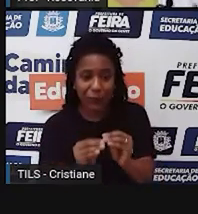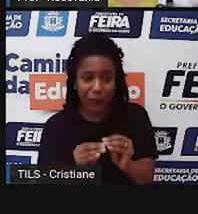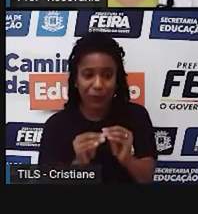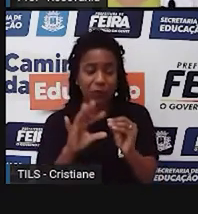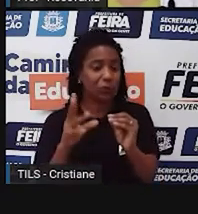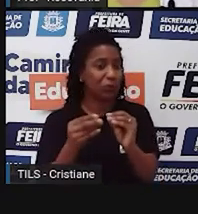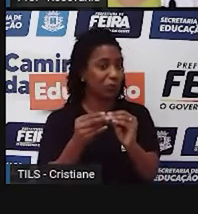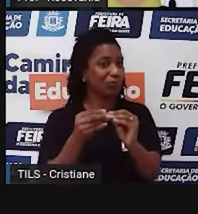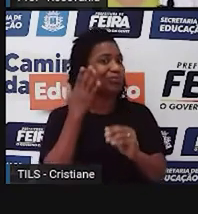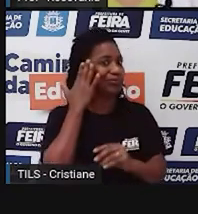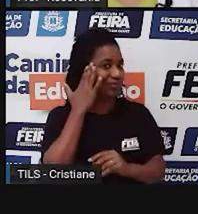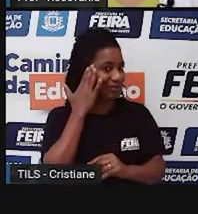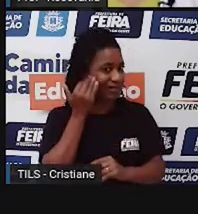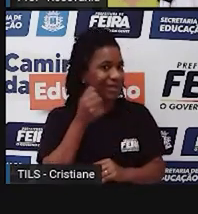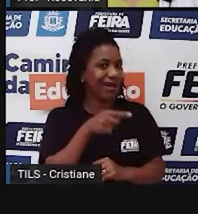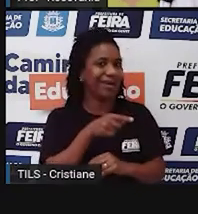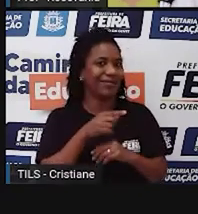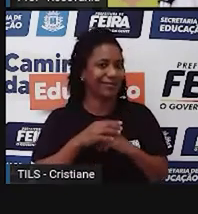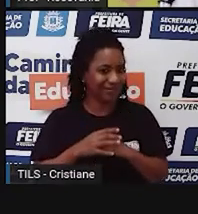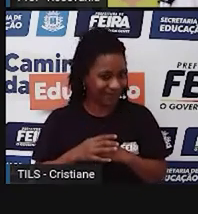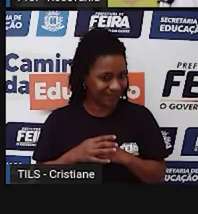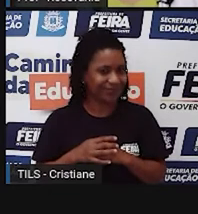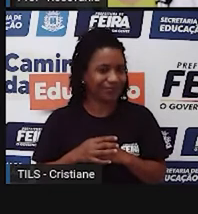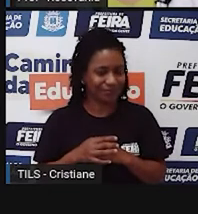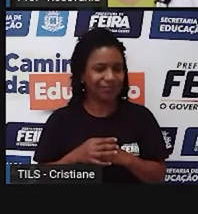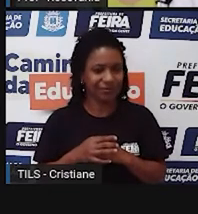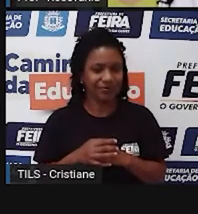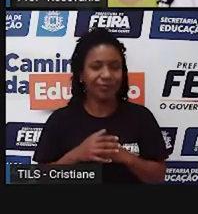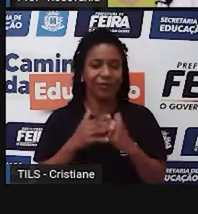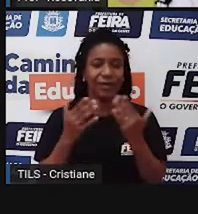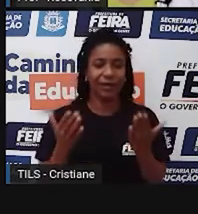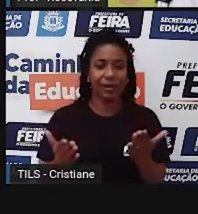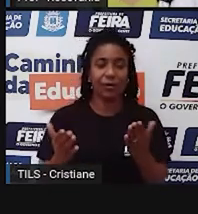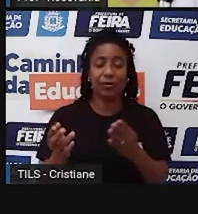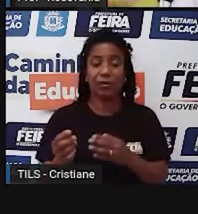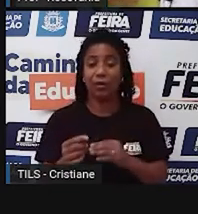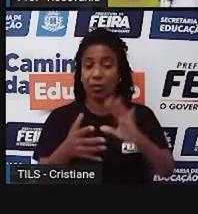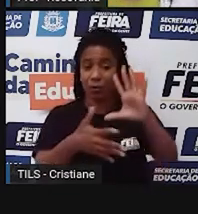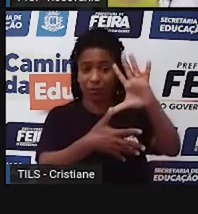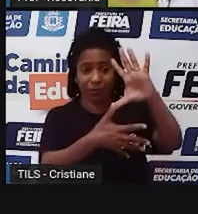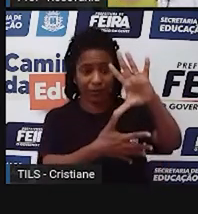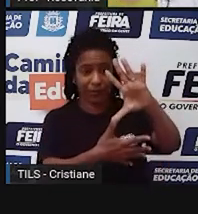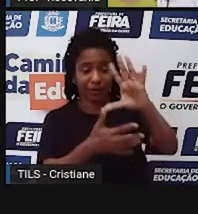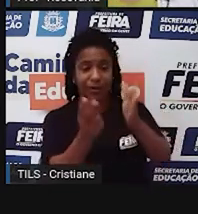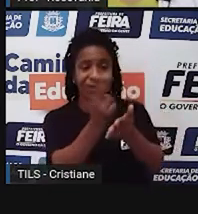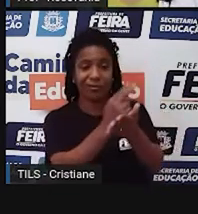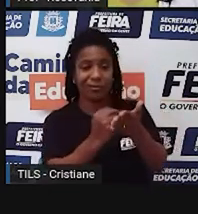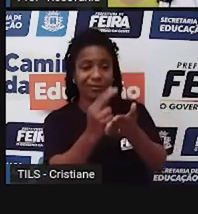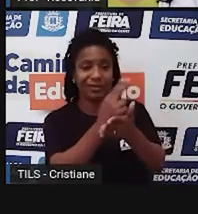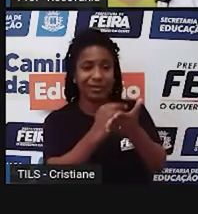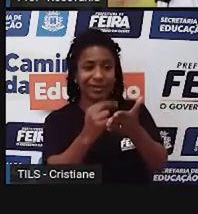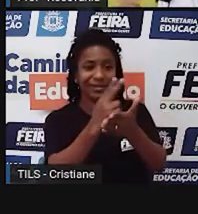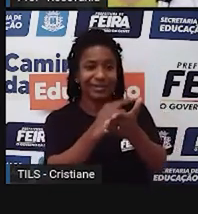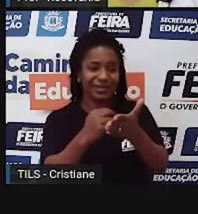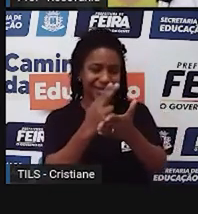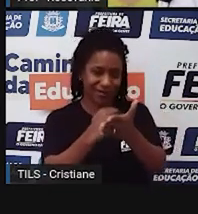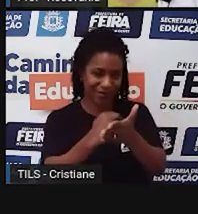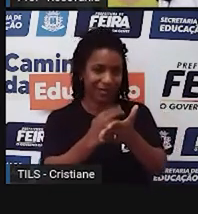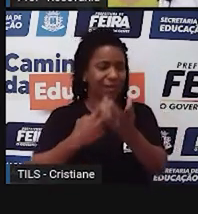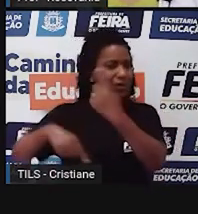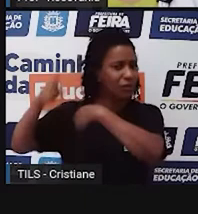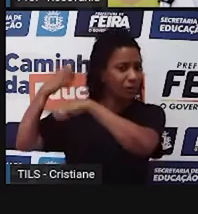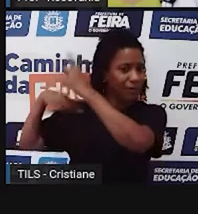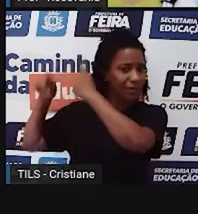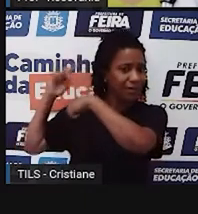de modo geral, mas eles sim, né. Então, gente, essa representação gráfica, ela vem ocorrendo há muito tempo,